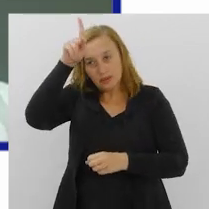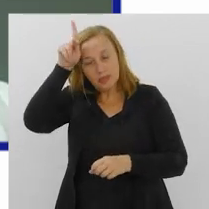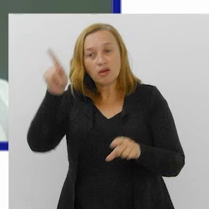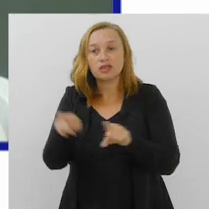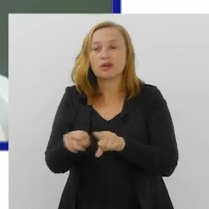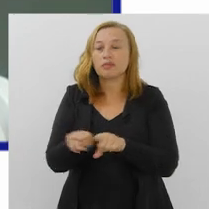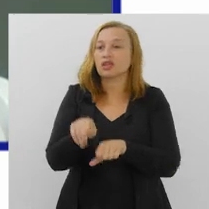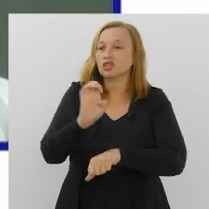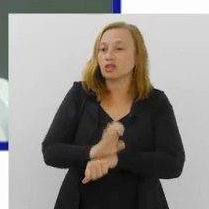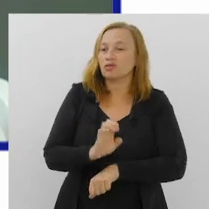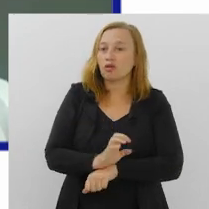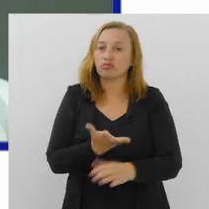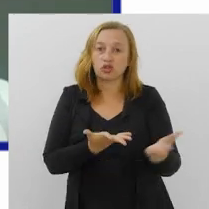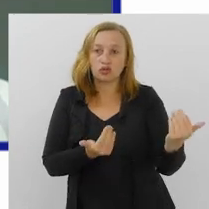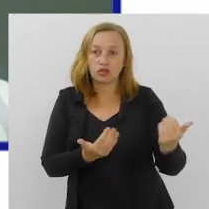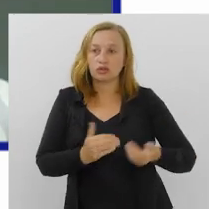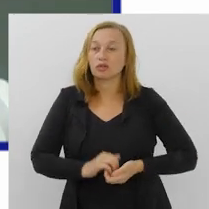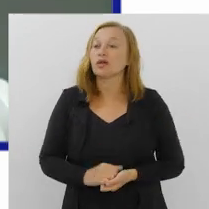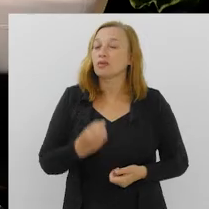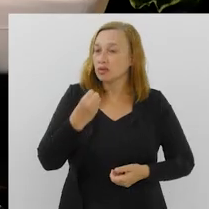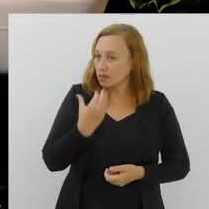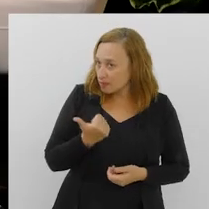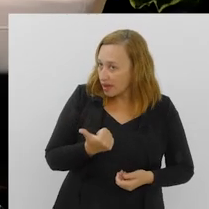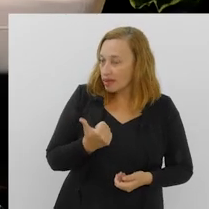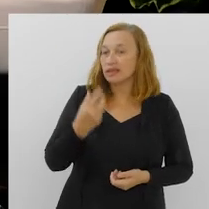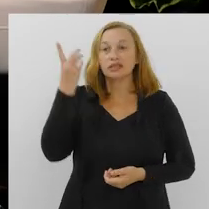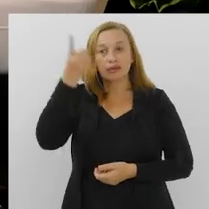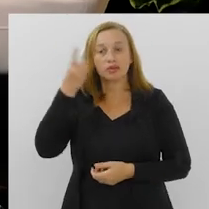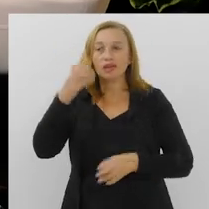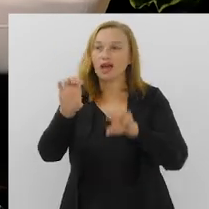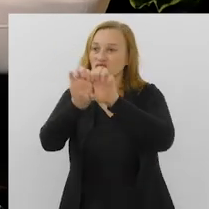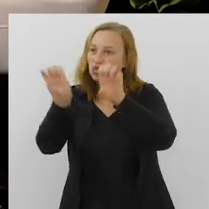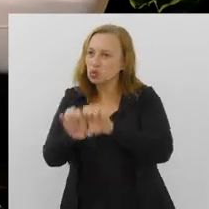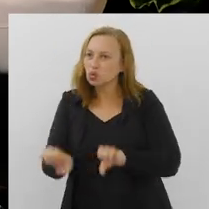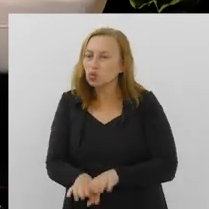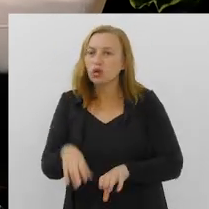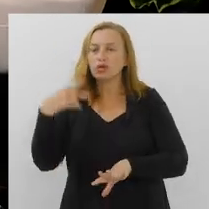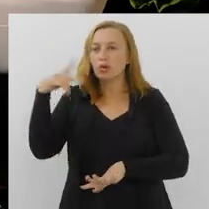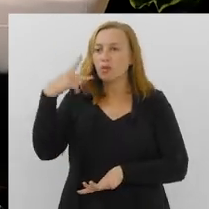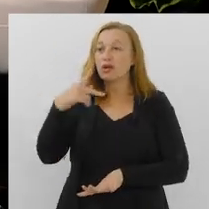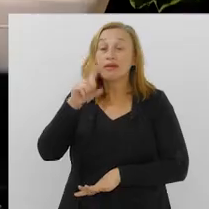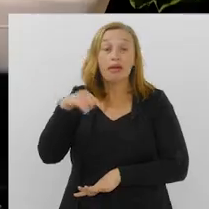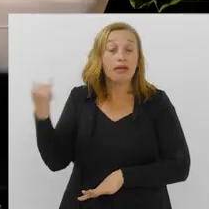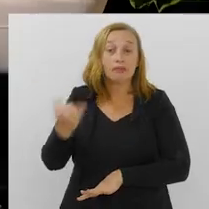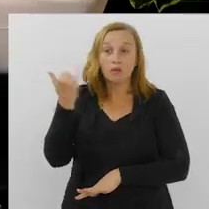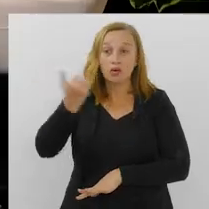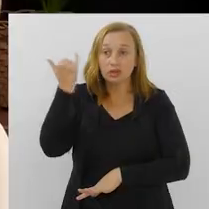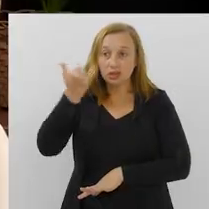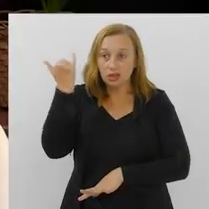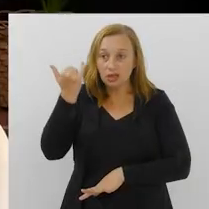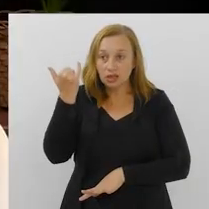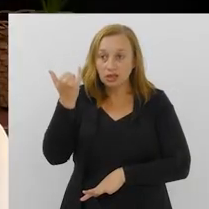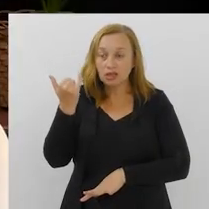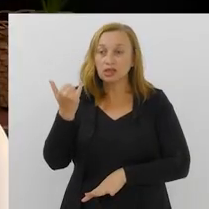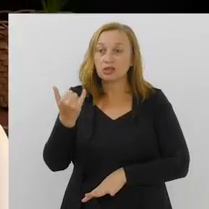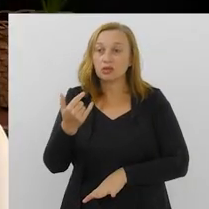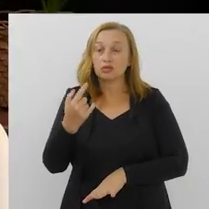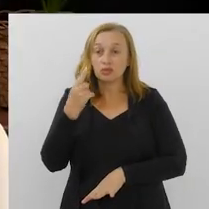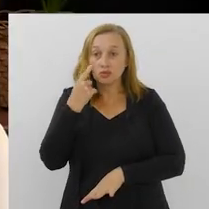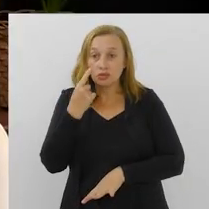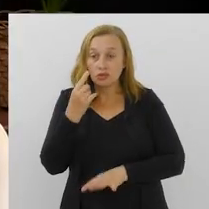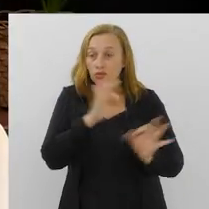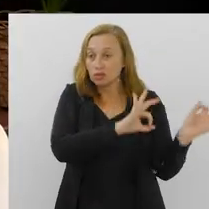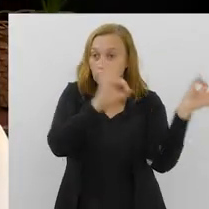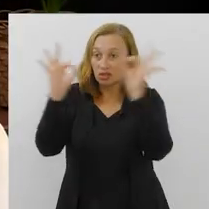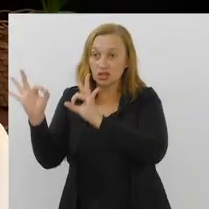também da juventude. Muito bem, deputado. E aí estrutura-se uma política que é muito importante para aqueles que estão nos